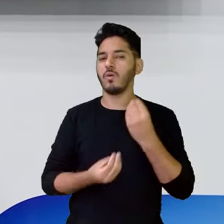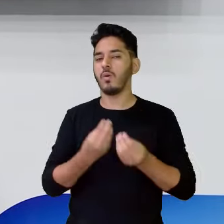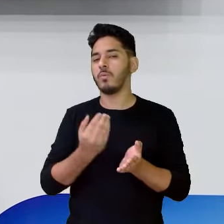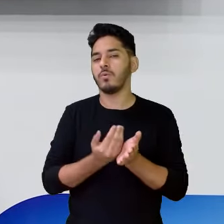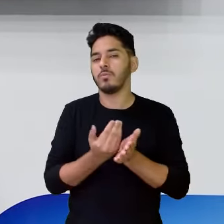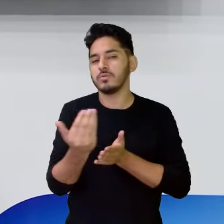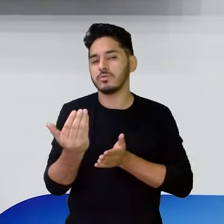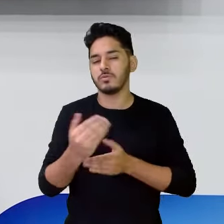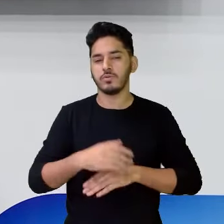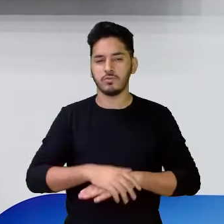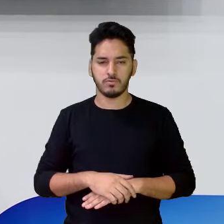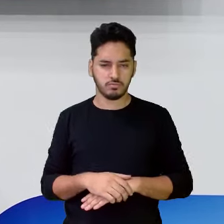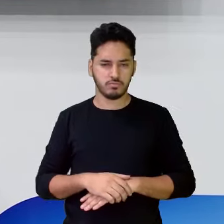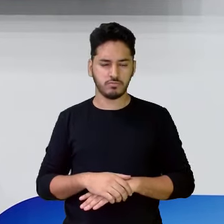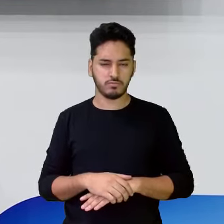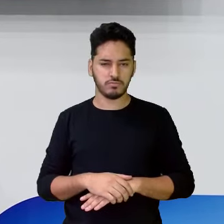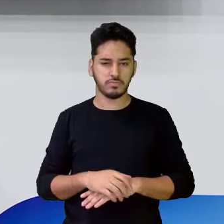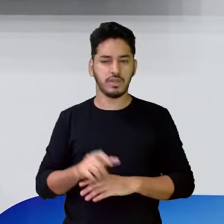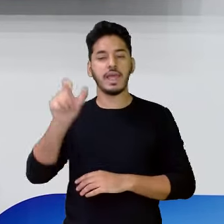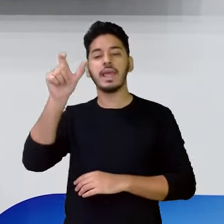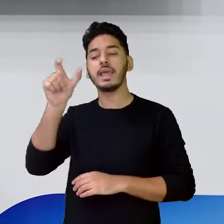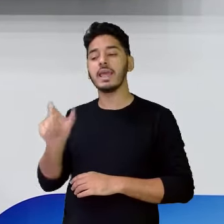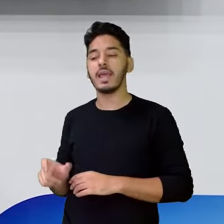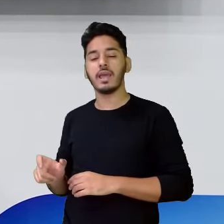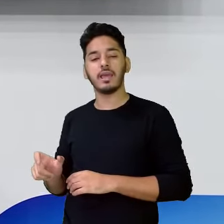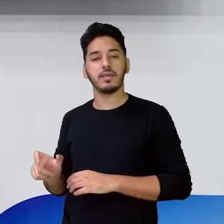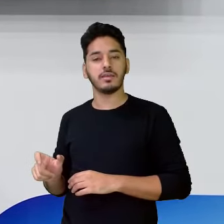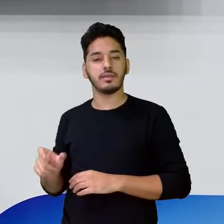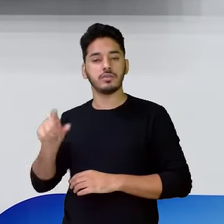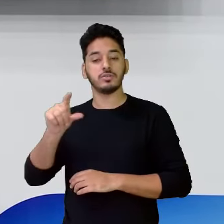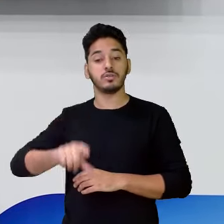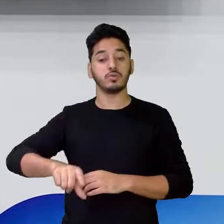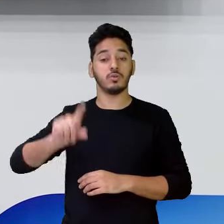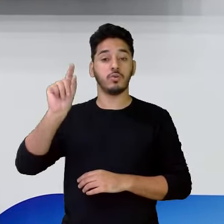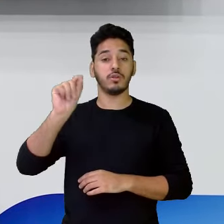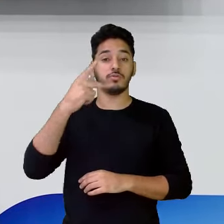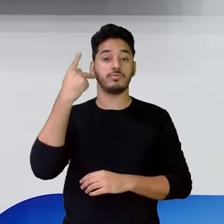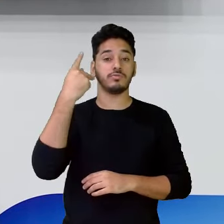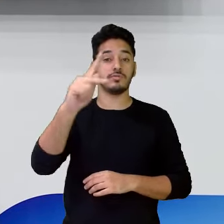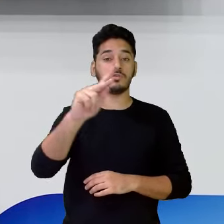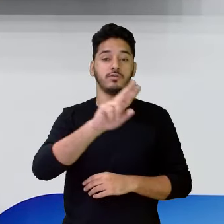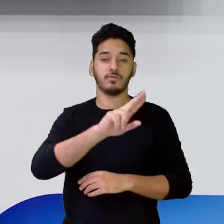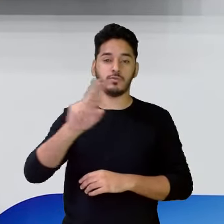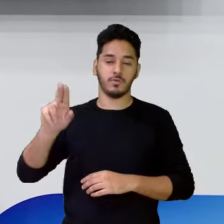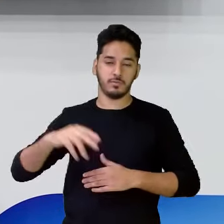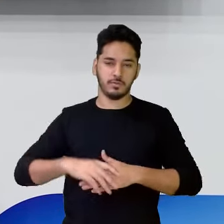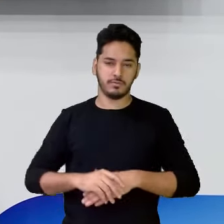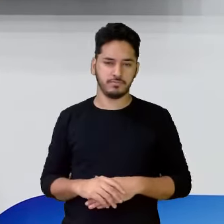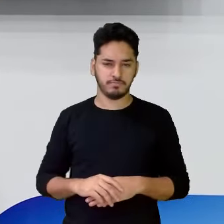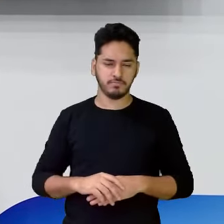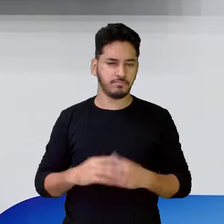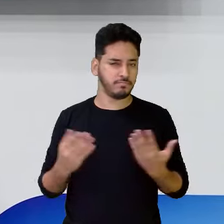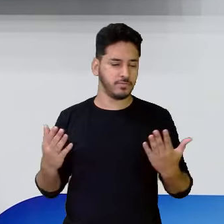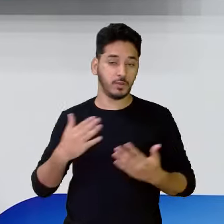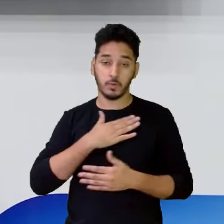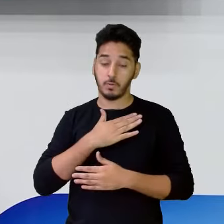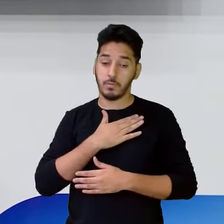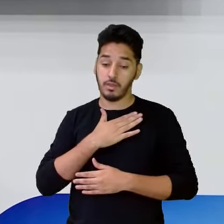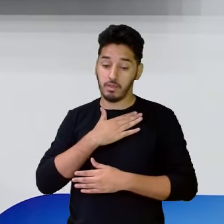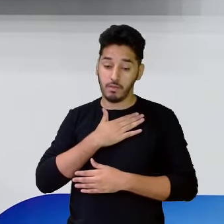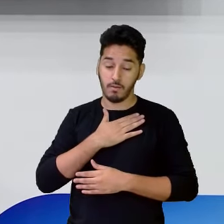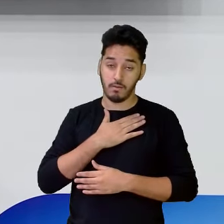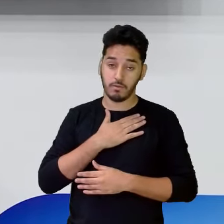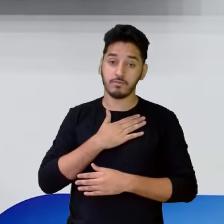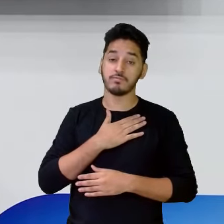nome? Quem foi que deu, quem escolheu o seu nome? Quem foi? No meu caso,